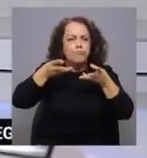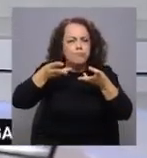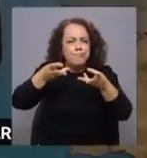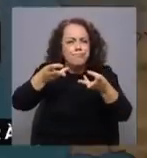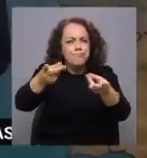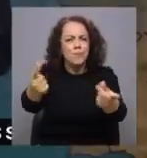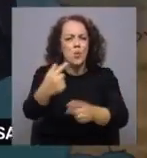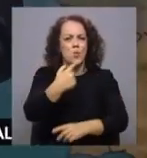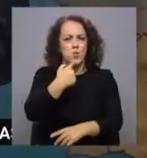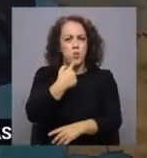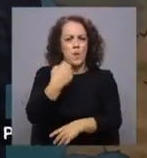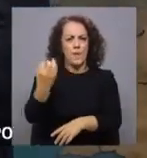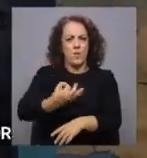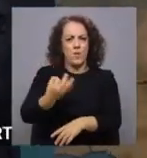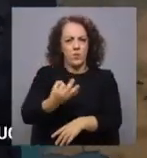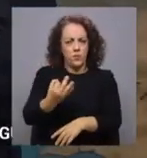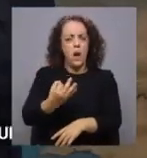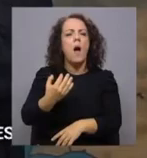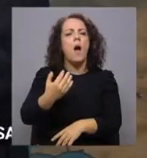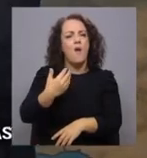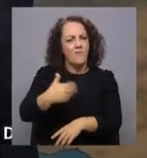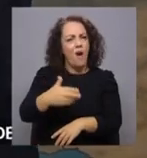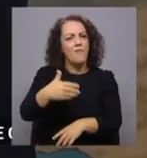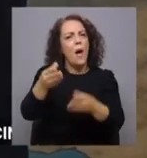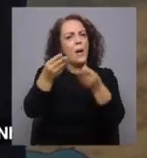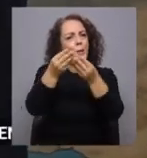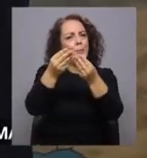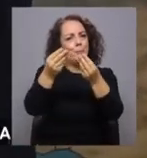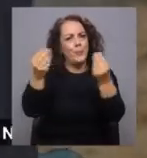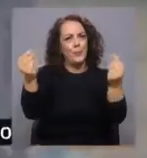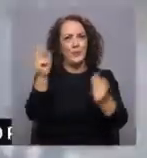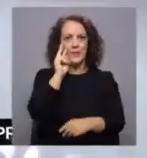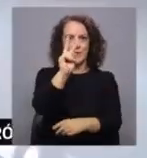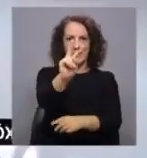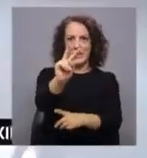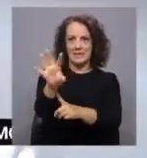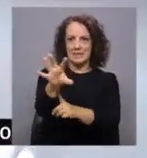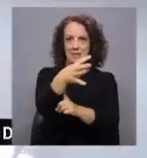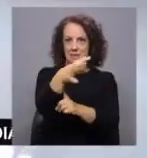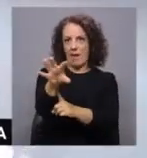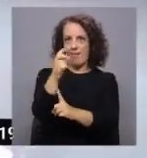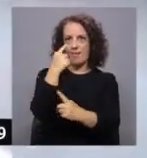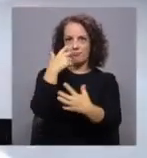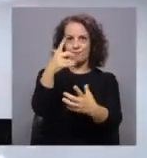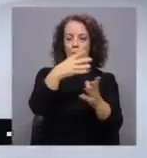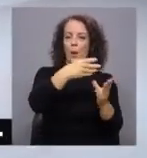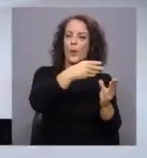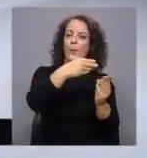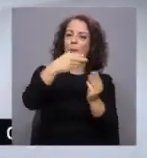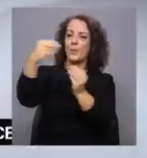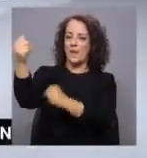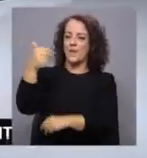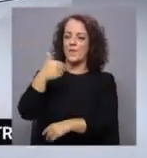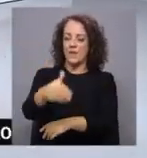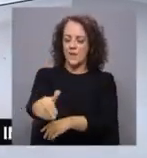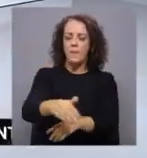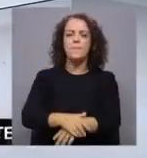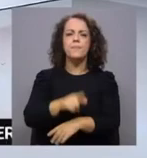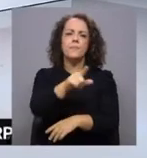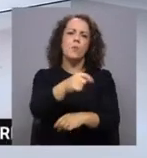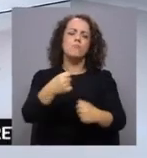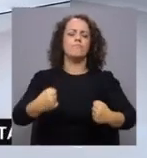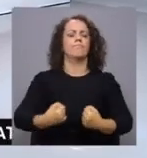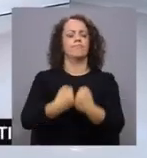matinal, mas que vai diminuindo, como vamos ver em breve numa imagem de satélite. Temos a passagem de uma superfície